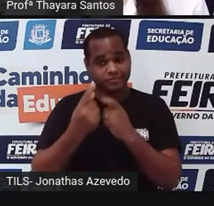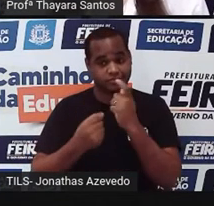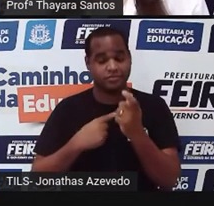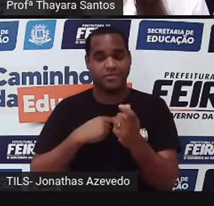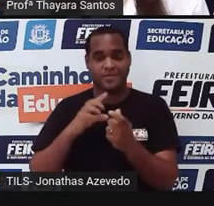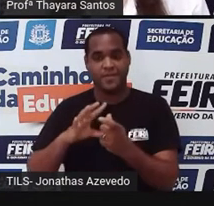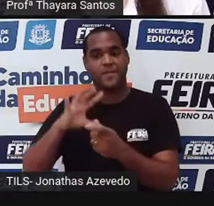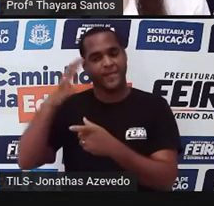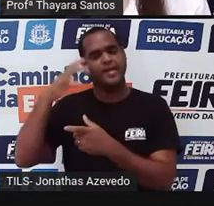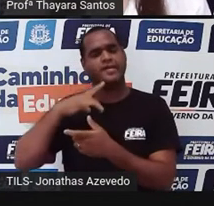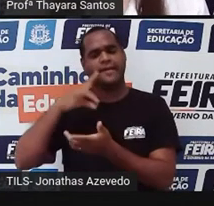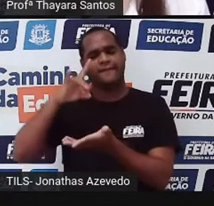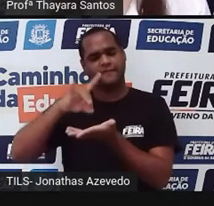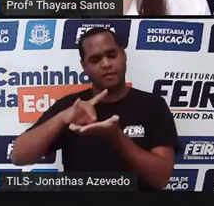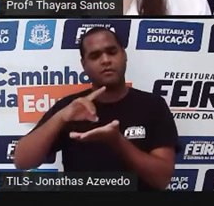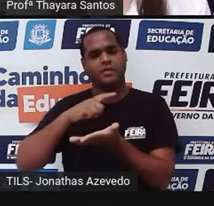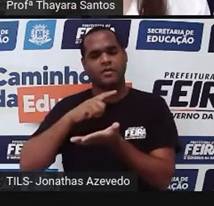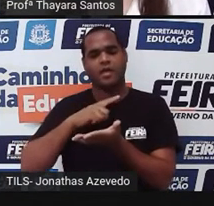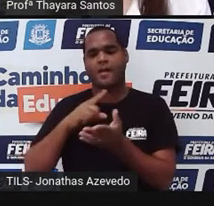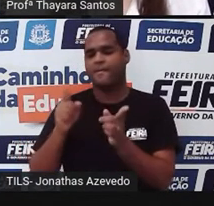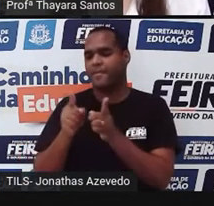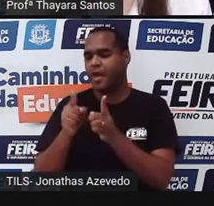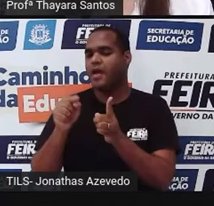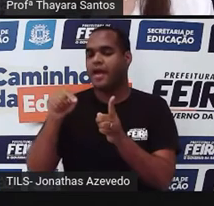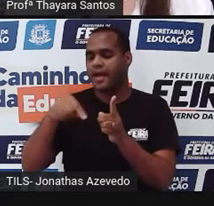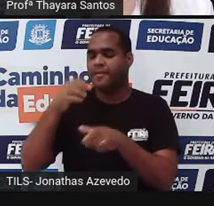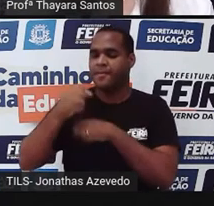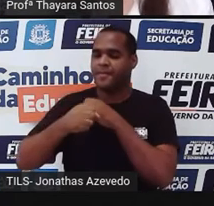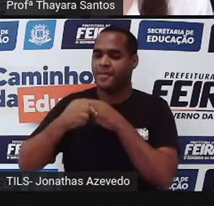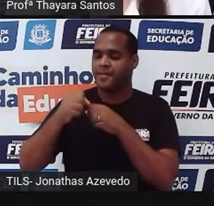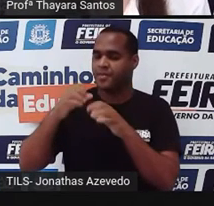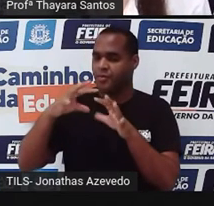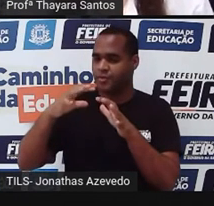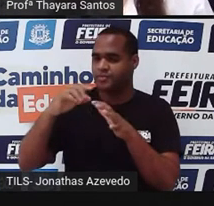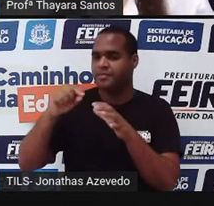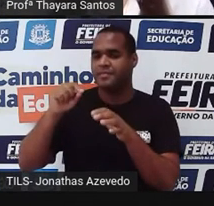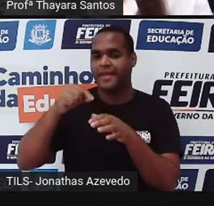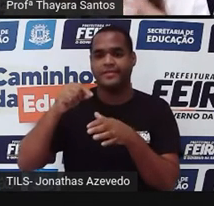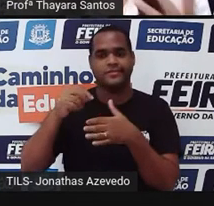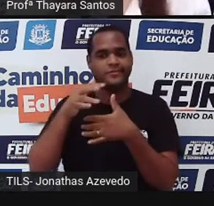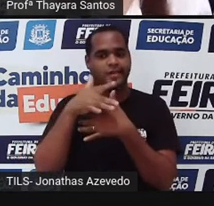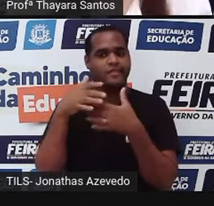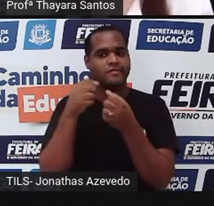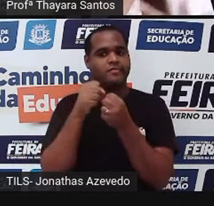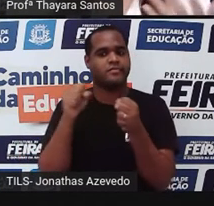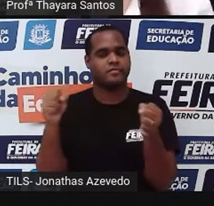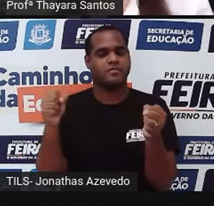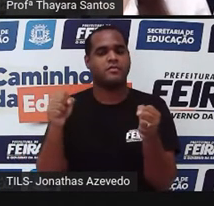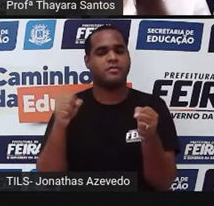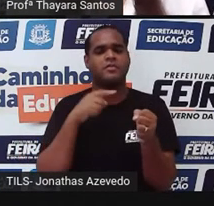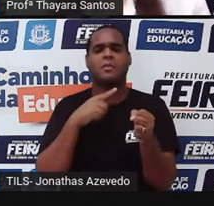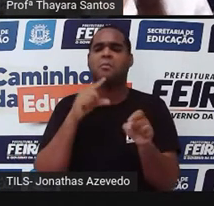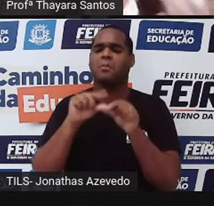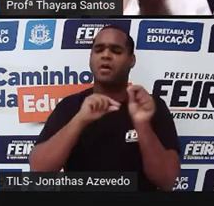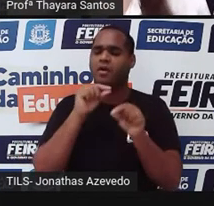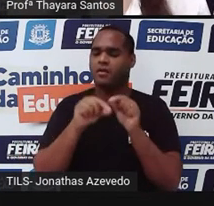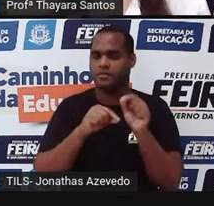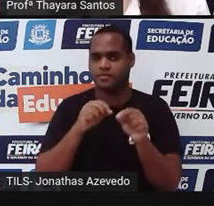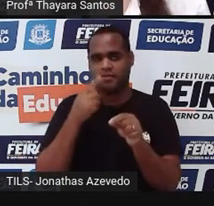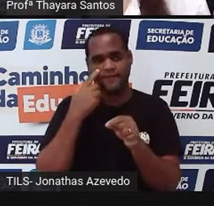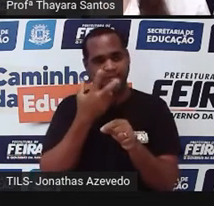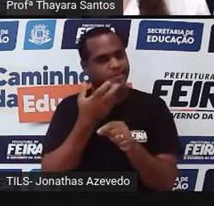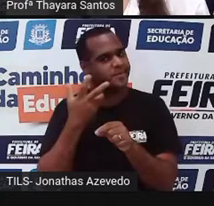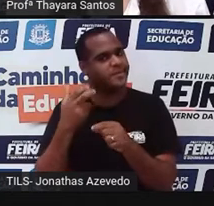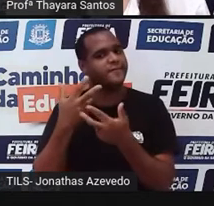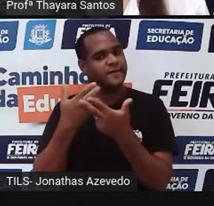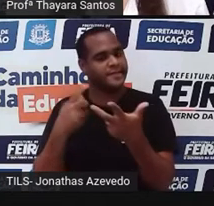Acontece uma frequência muito menor no mundo e nessa cidade acontece uma frequência muito grande. E por que isso acontece? A gente já viu